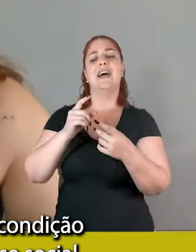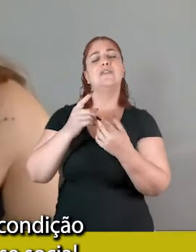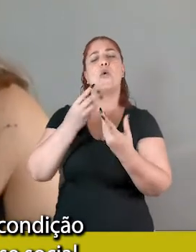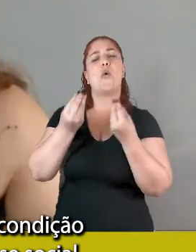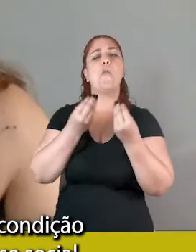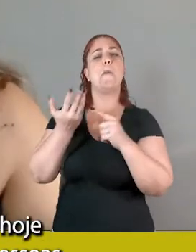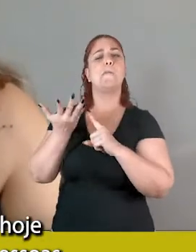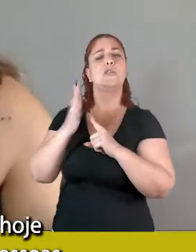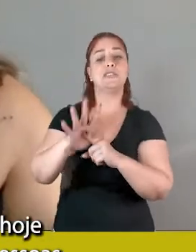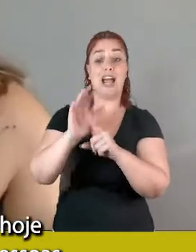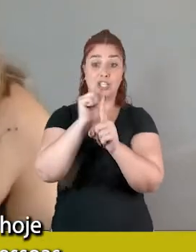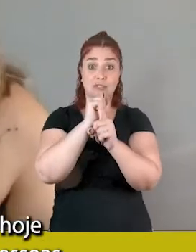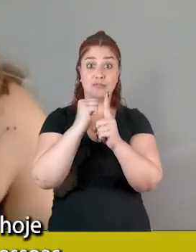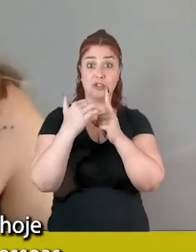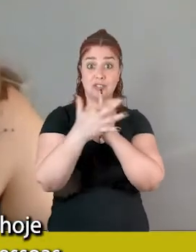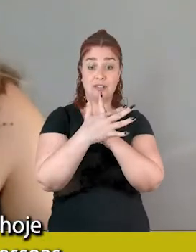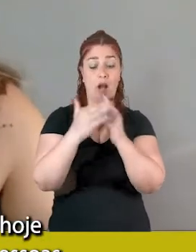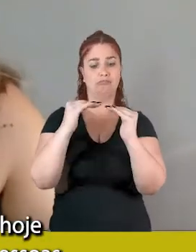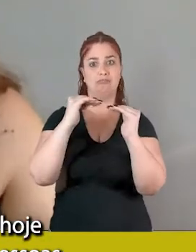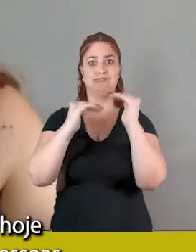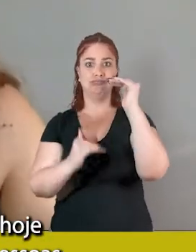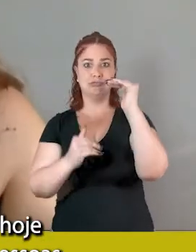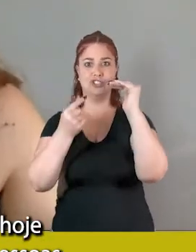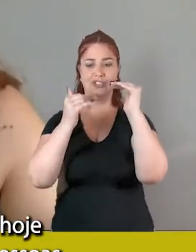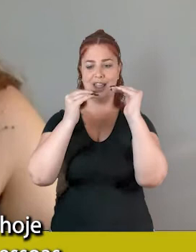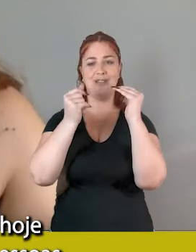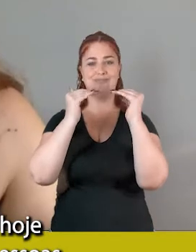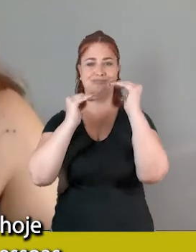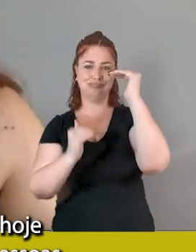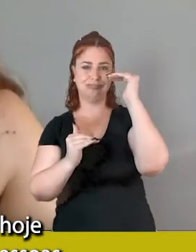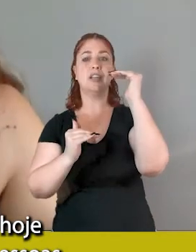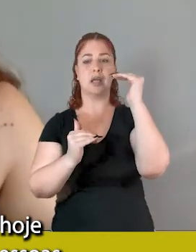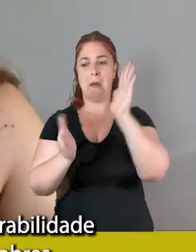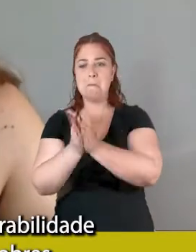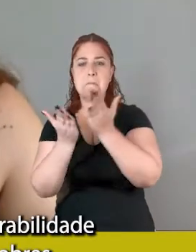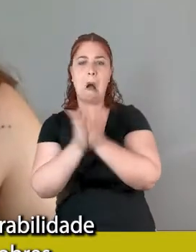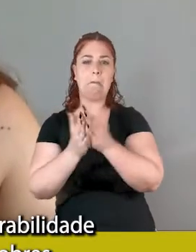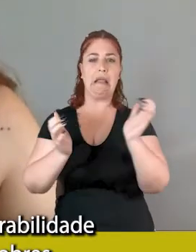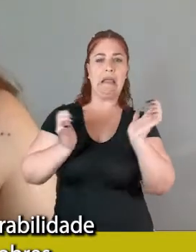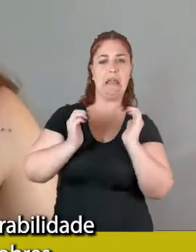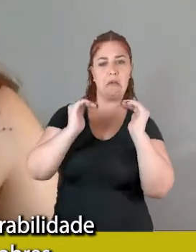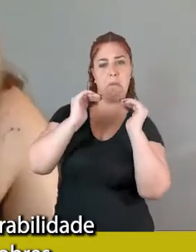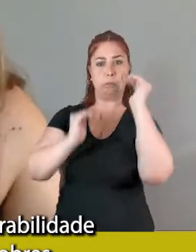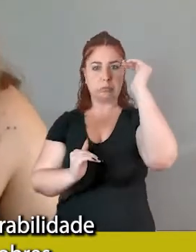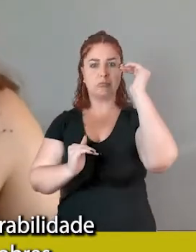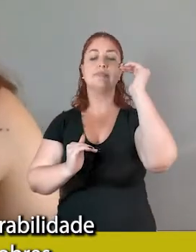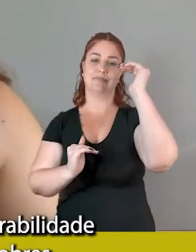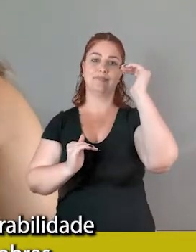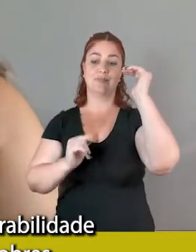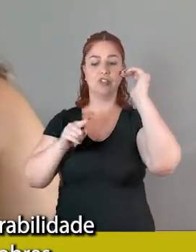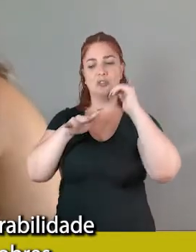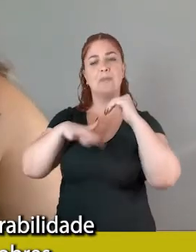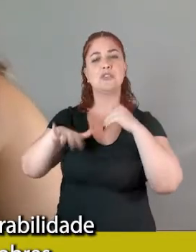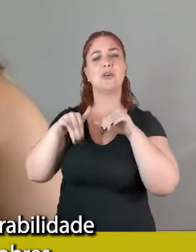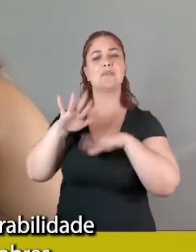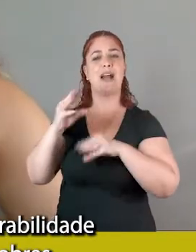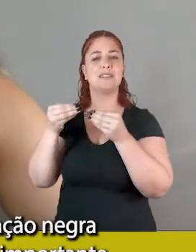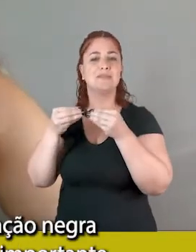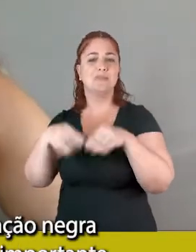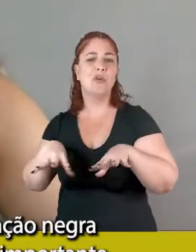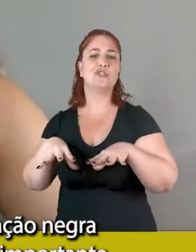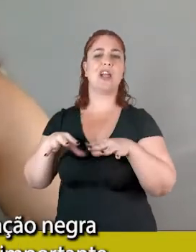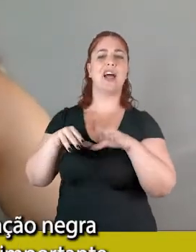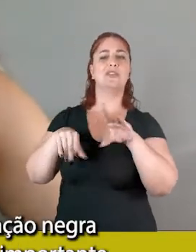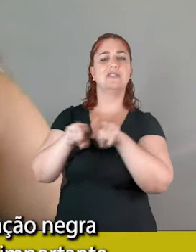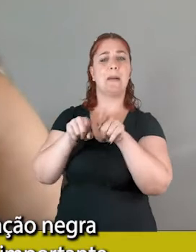de classe social que, infelizmente, hoje, a maior parte das pessoas que estão ou em vulnerabilidade ou que são mais pobres,